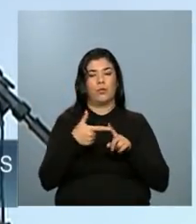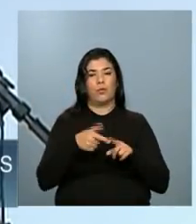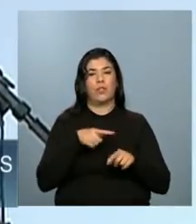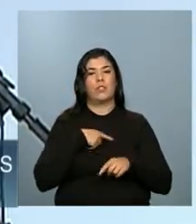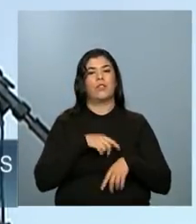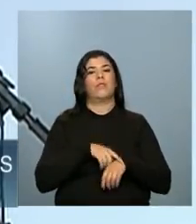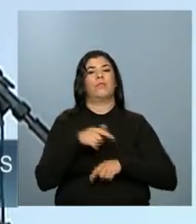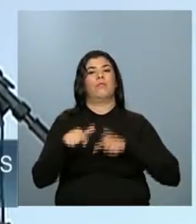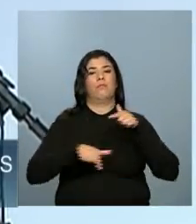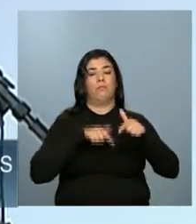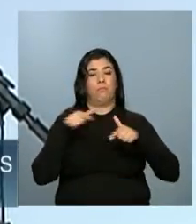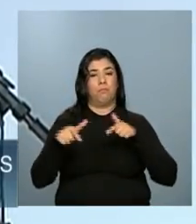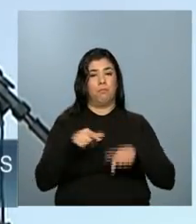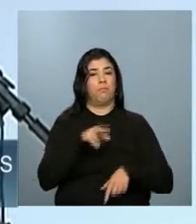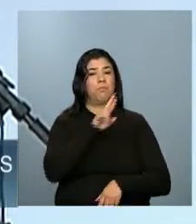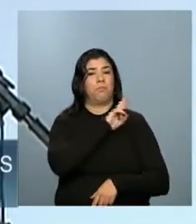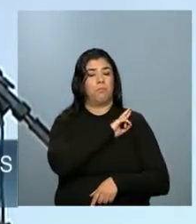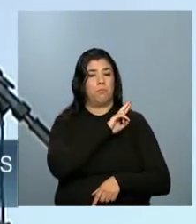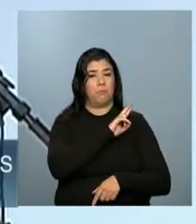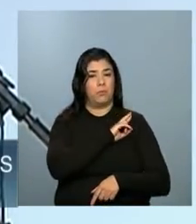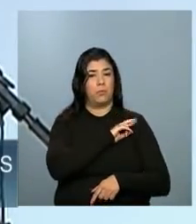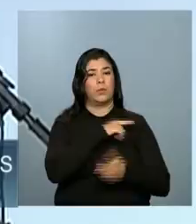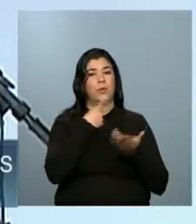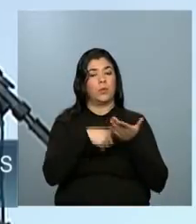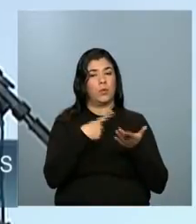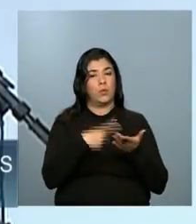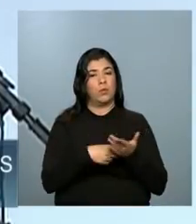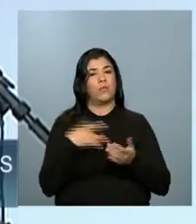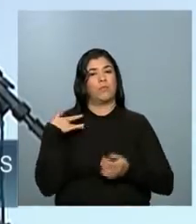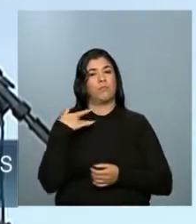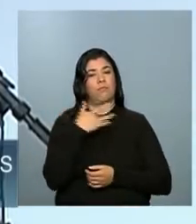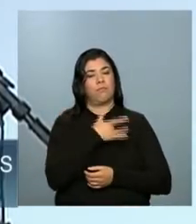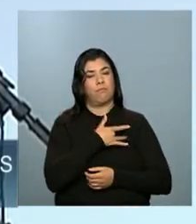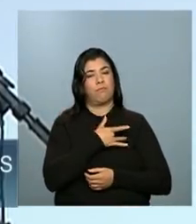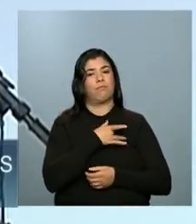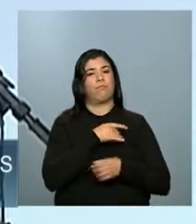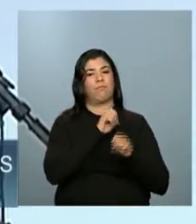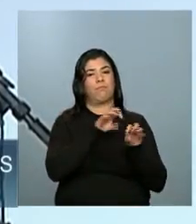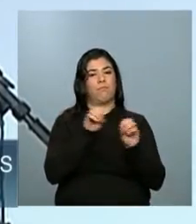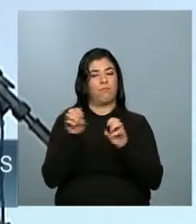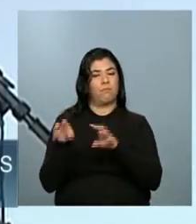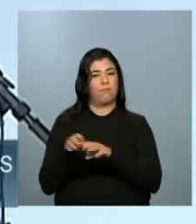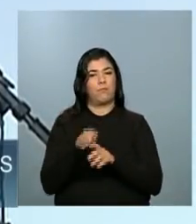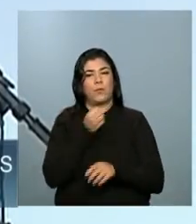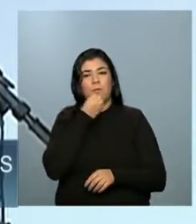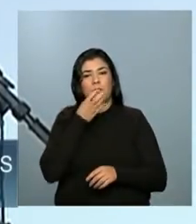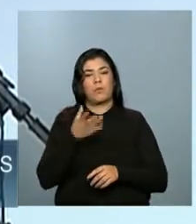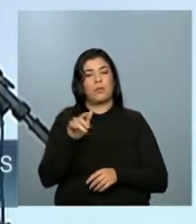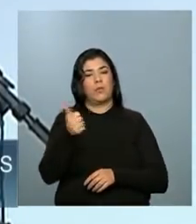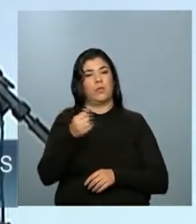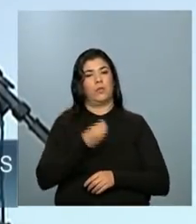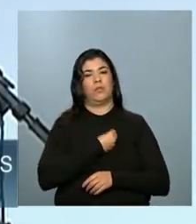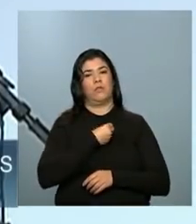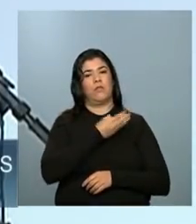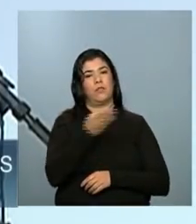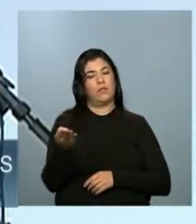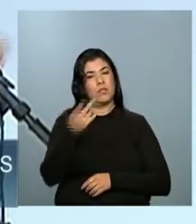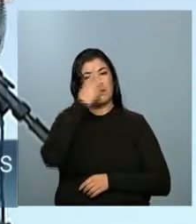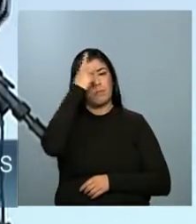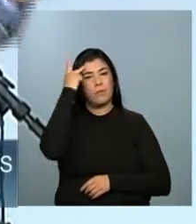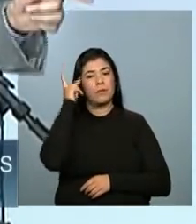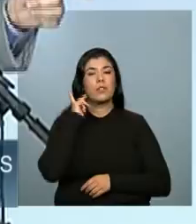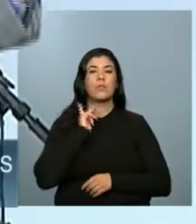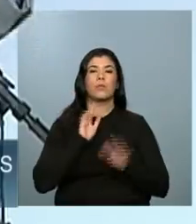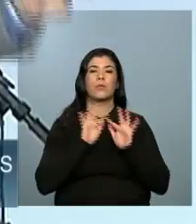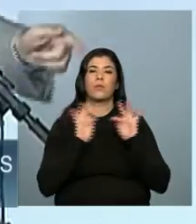educação, com o bem-estar, compromissos com a nossa gente, especialmente com o povo mais pobre desse país. Esses compromissos